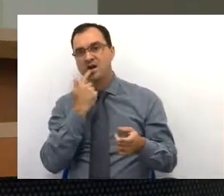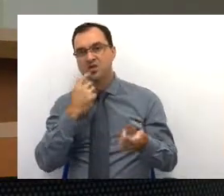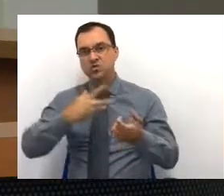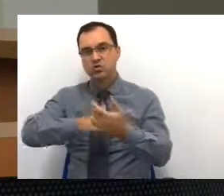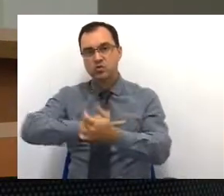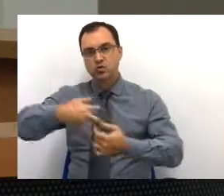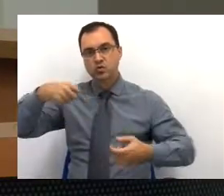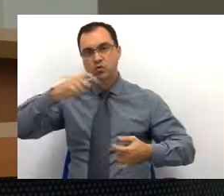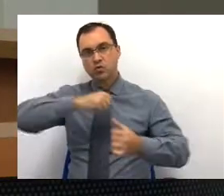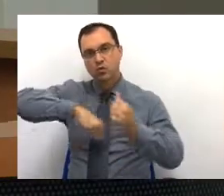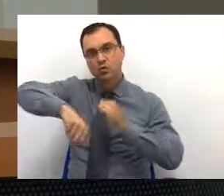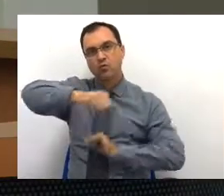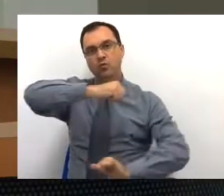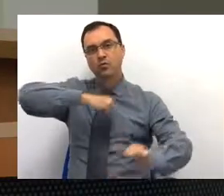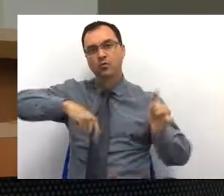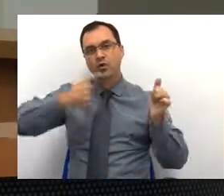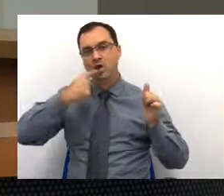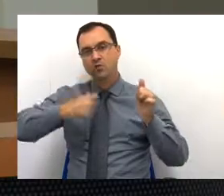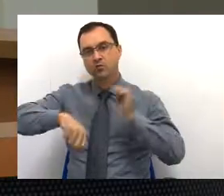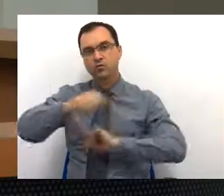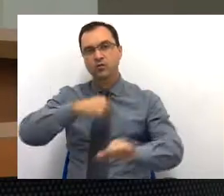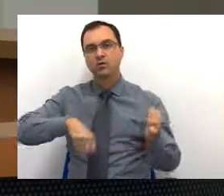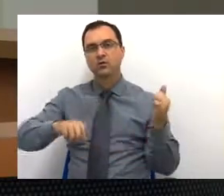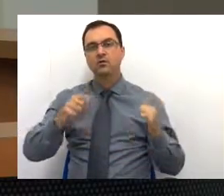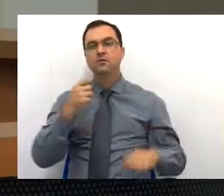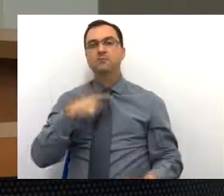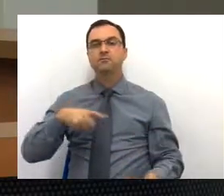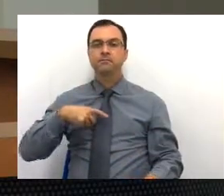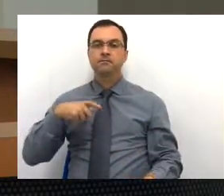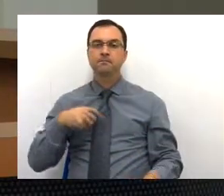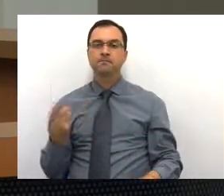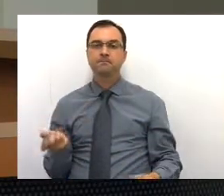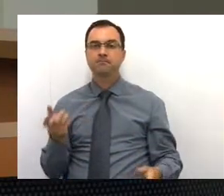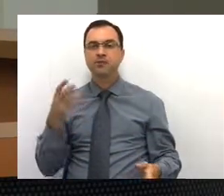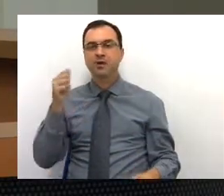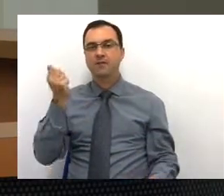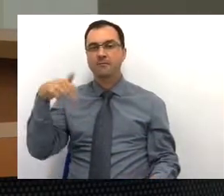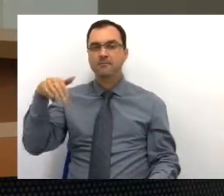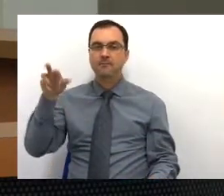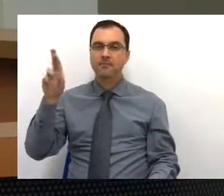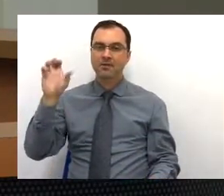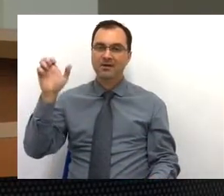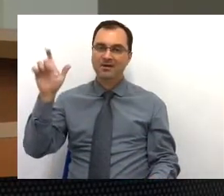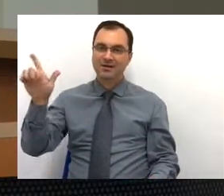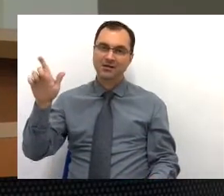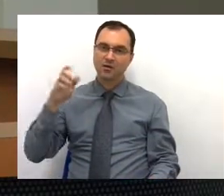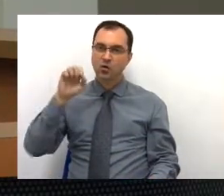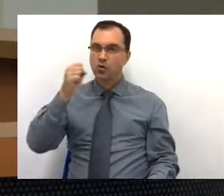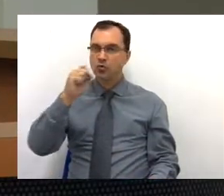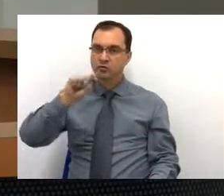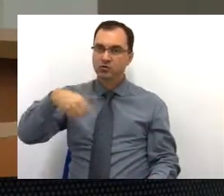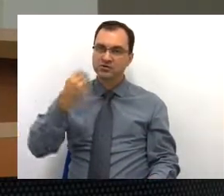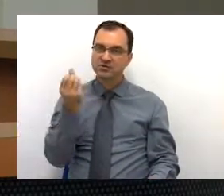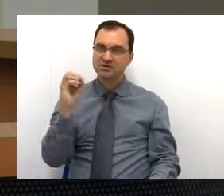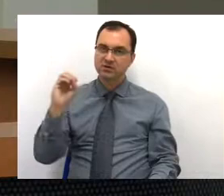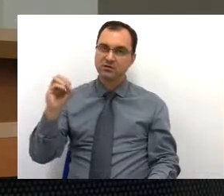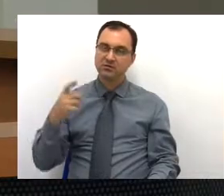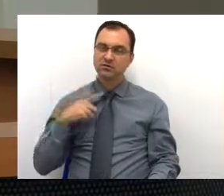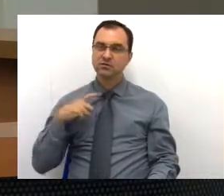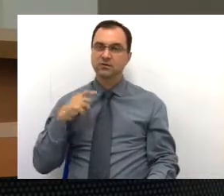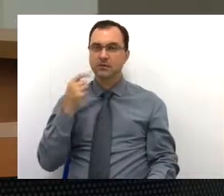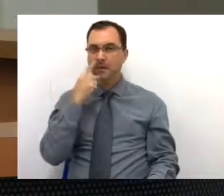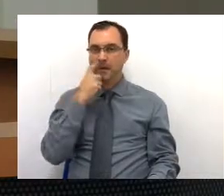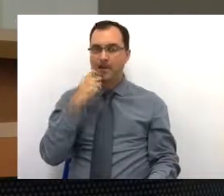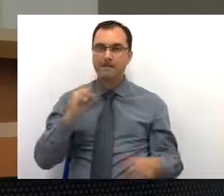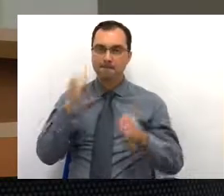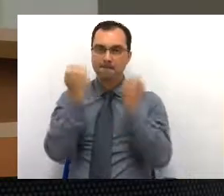temos lá o valor de 6 milhões e 100 para o CINE, temos uma AMENEG, que é o valor de 8 milhões e 600. Temos a